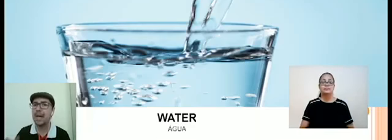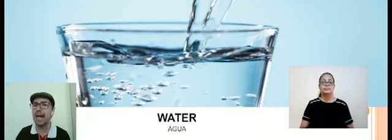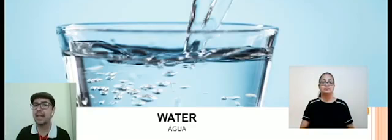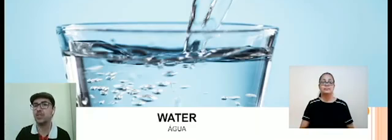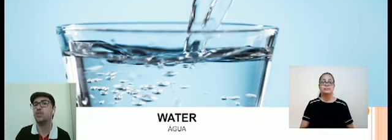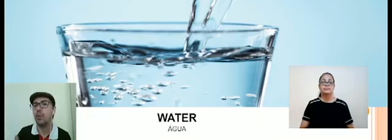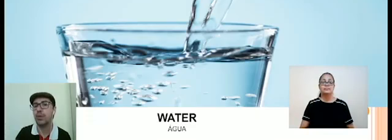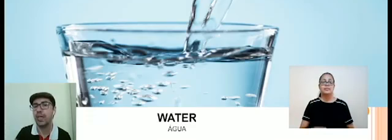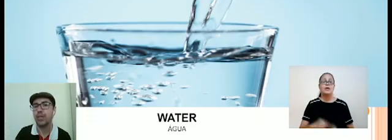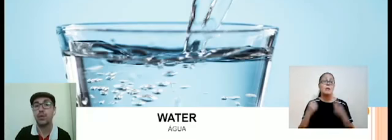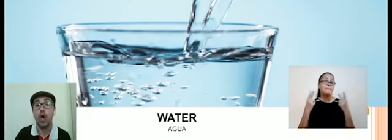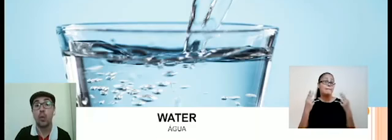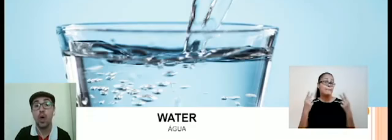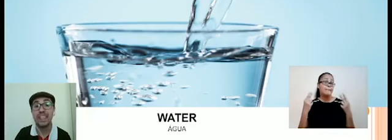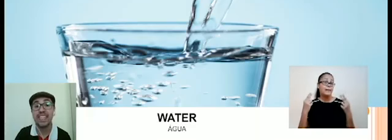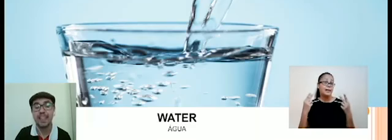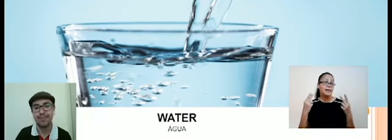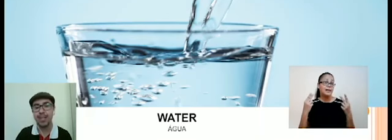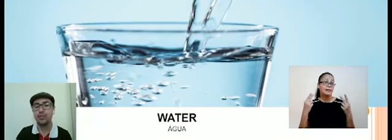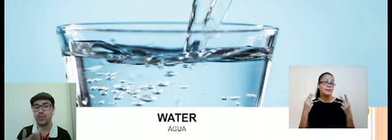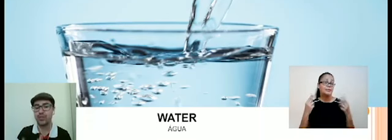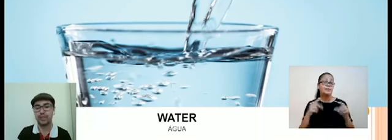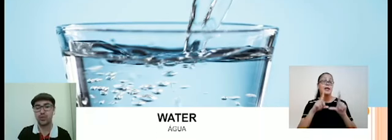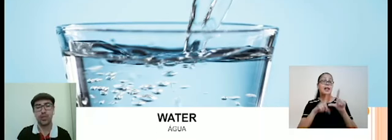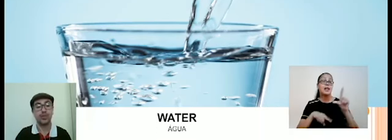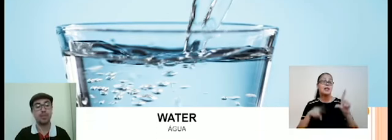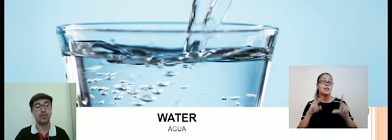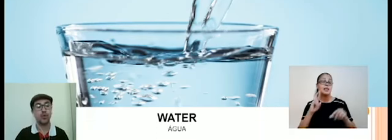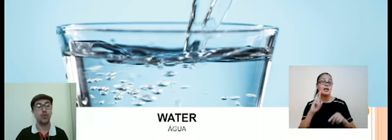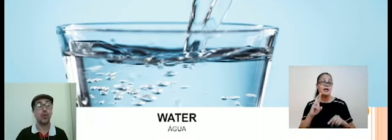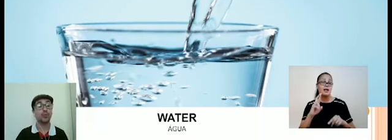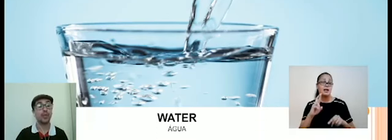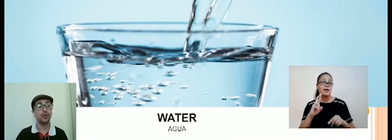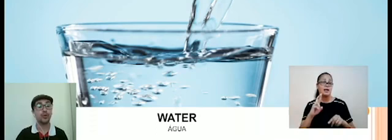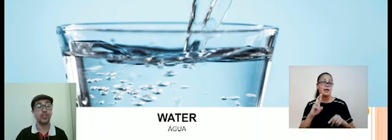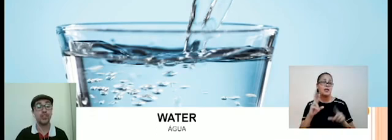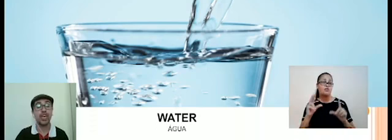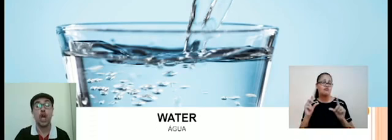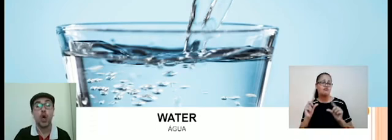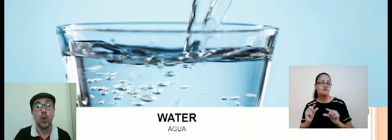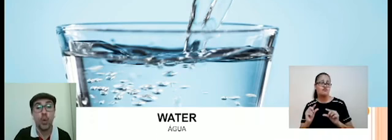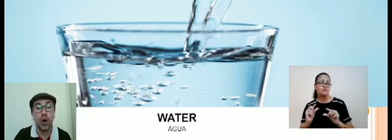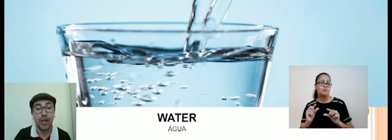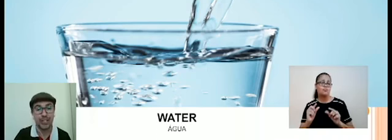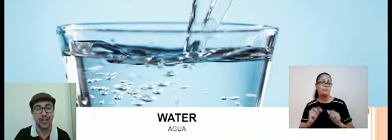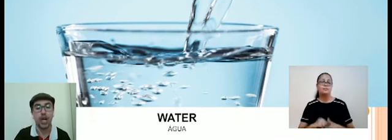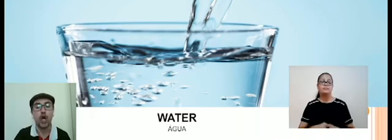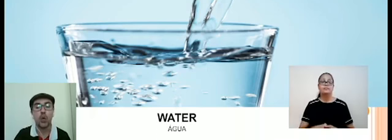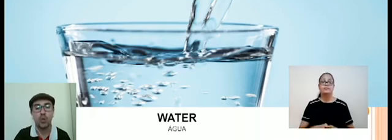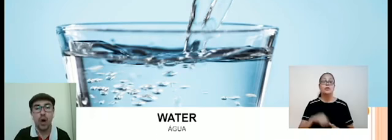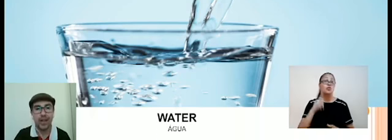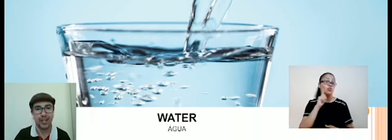apaga-se um pouquinho. Water. Nos Estados Unidos, é mais comum ouvir a pronúncia de water.